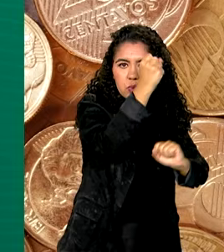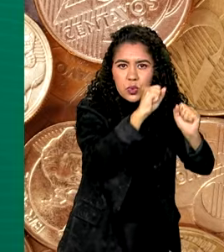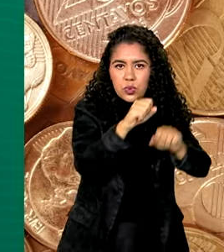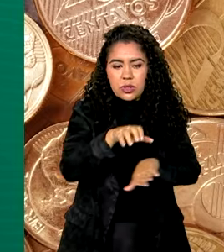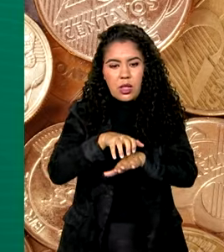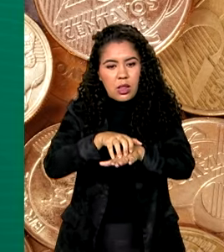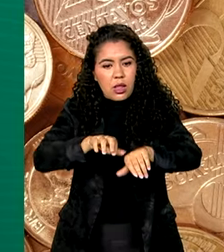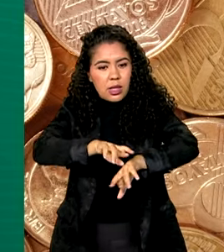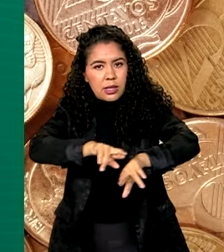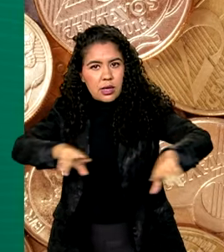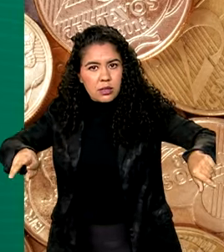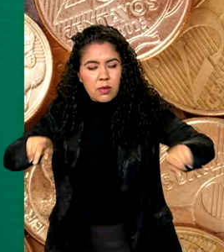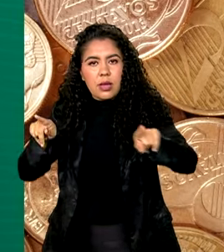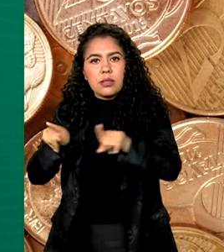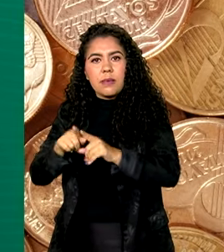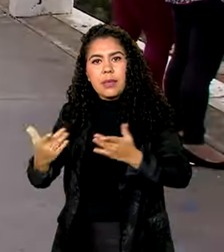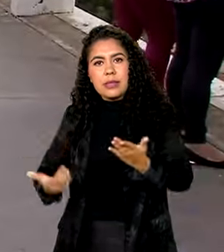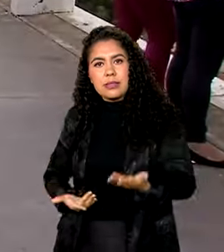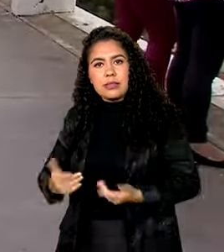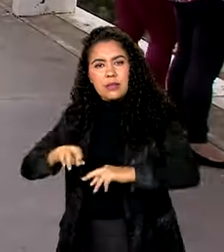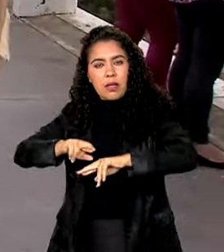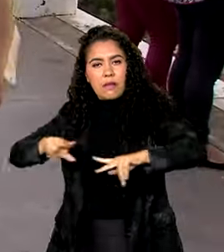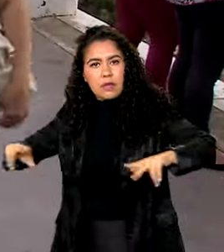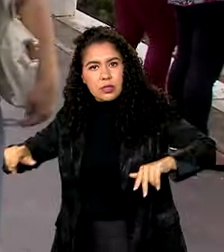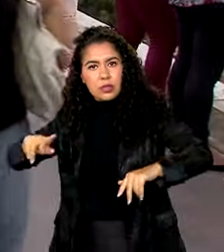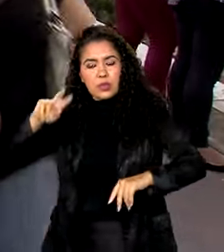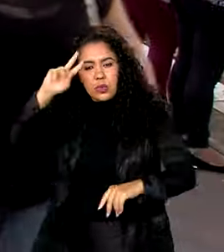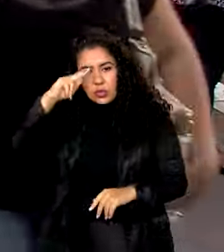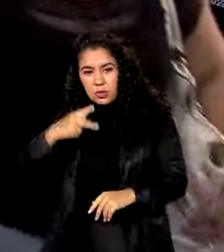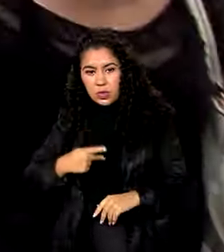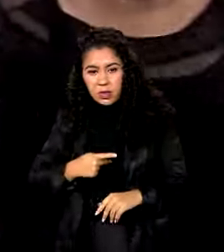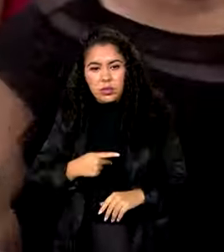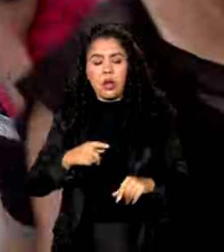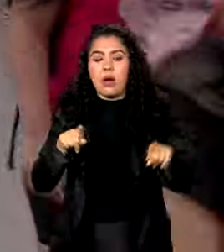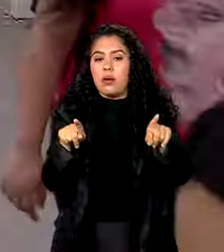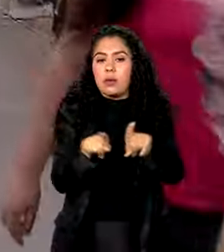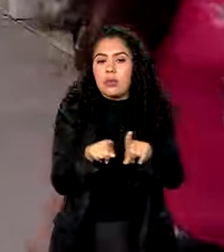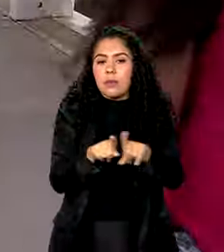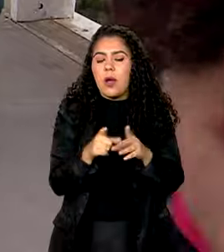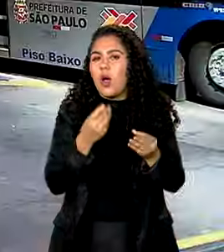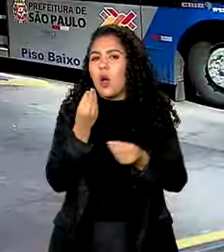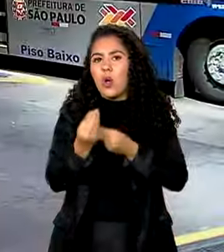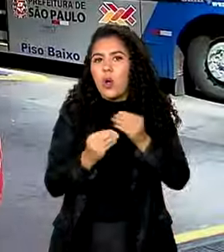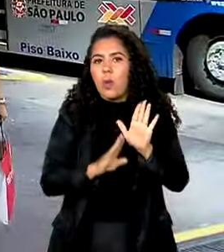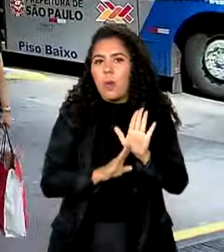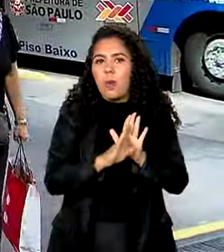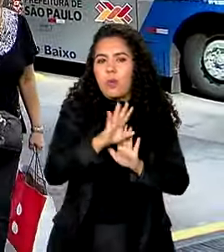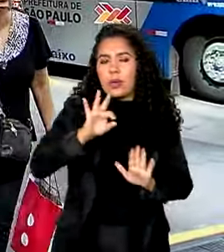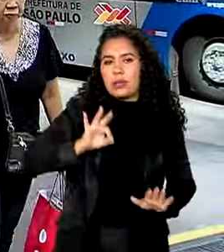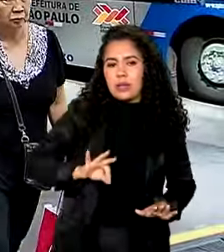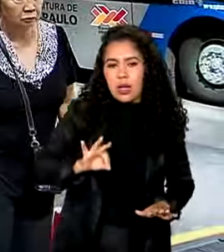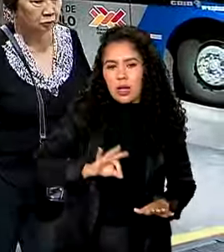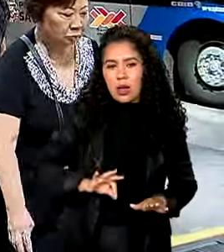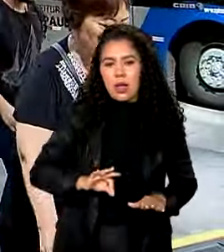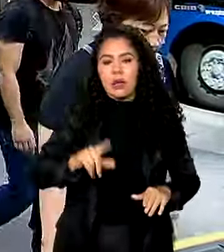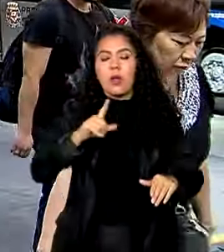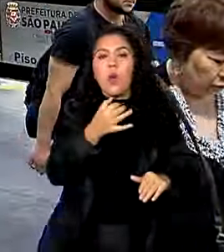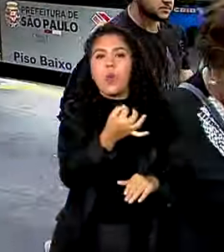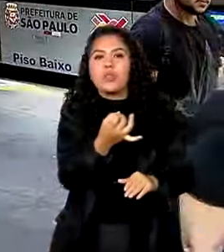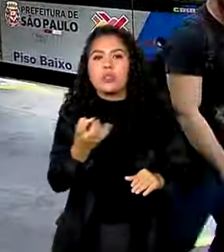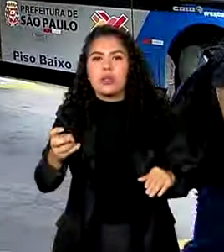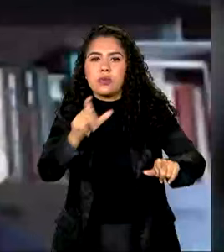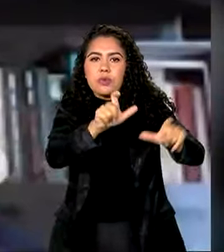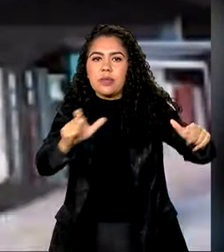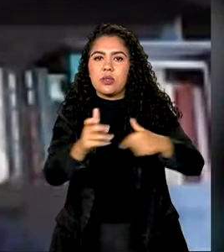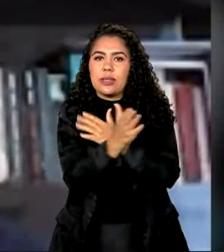serviços pessoais e coletivos. Entre as explicações para o aumento da renda, está a queda no número de desempregados no